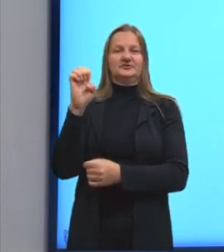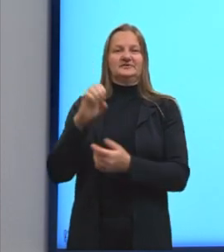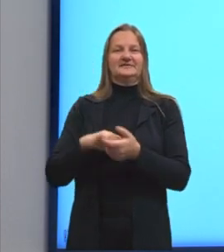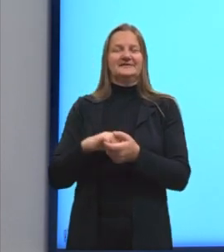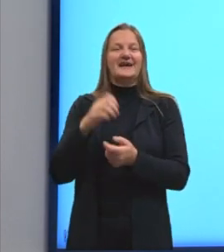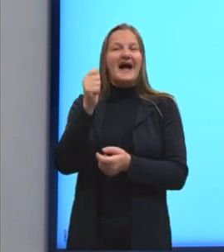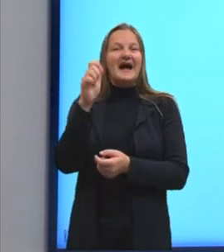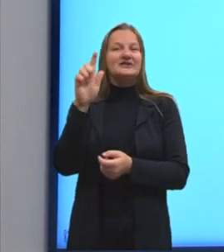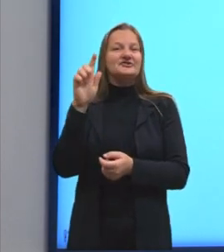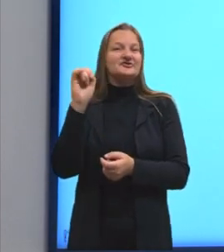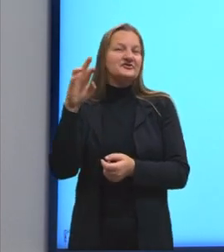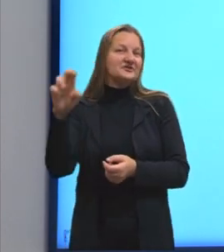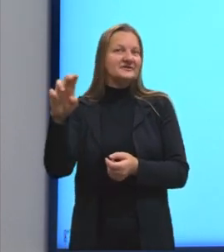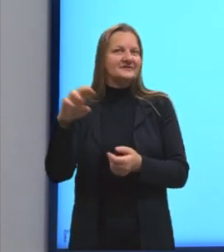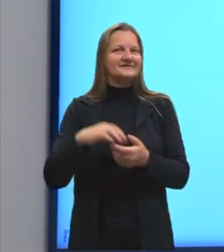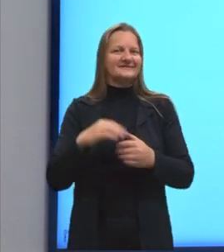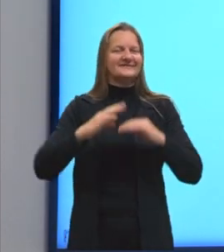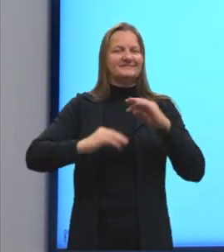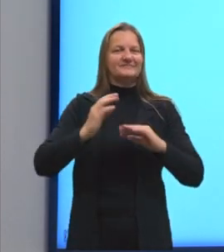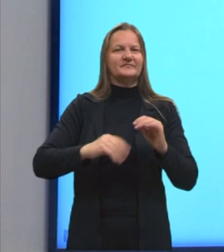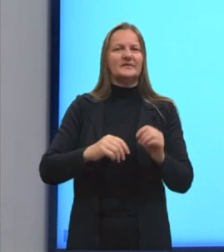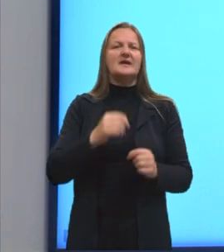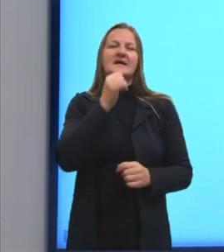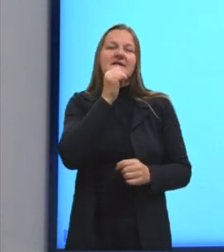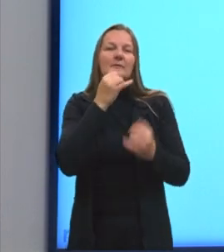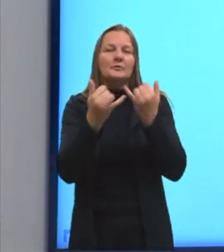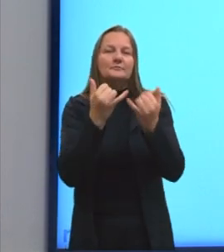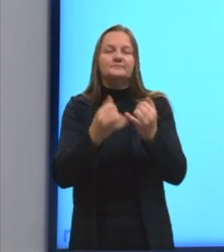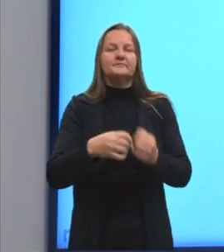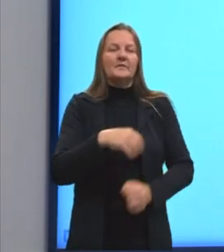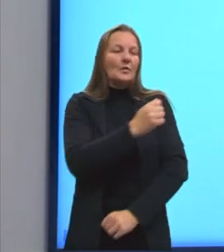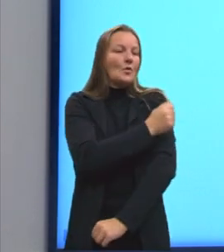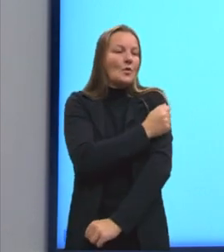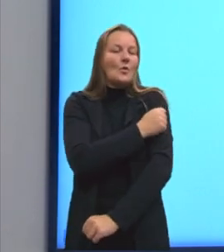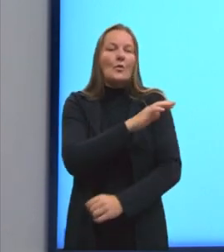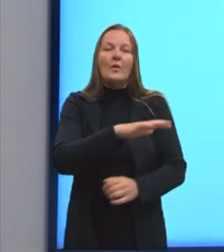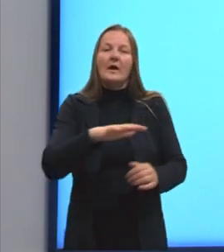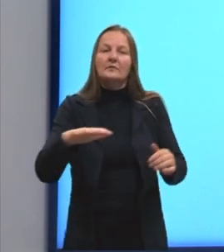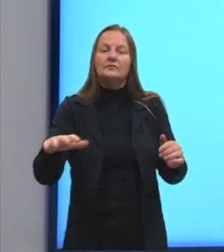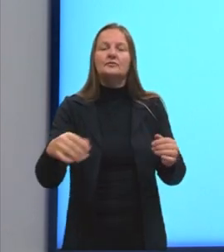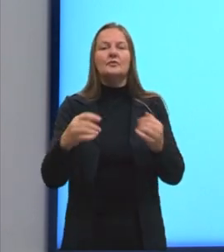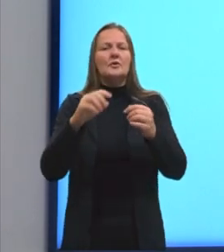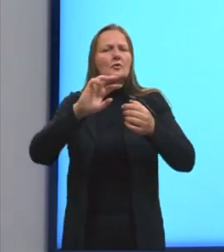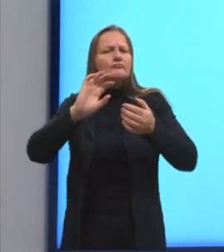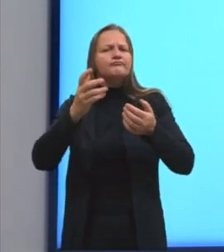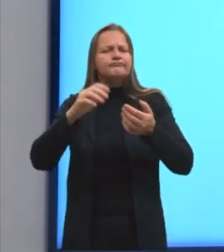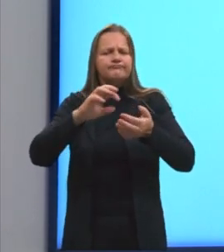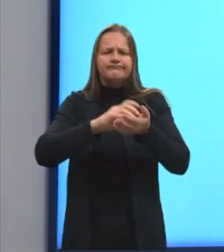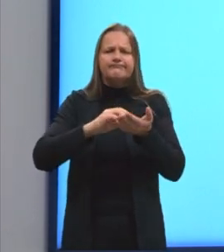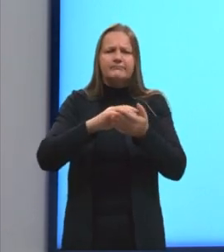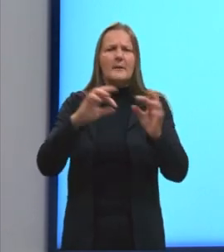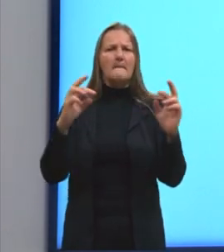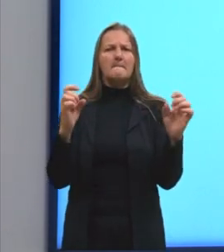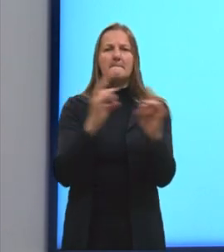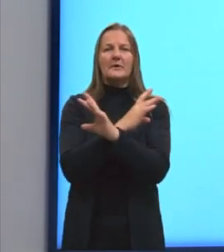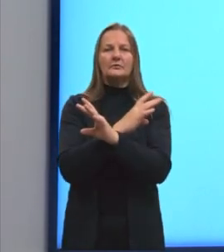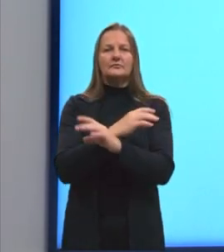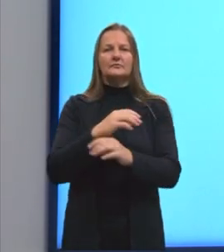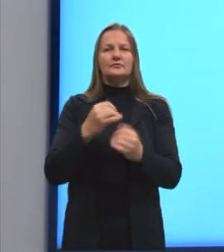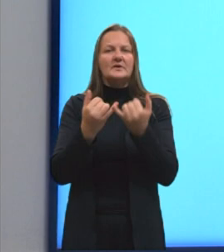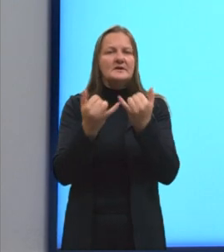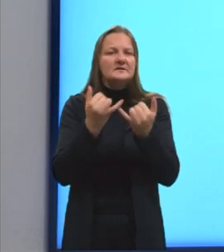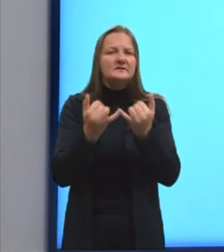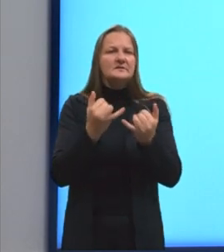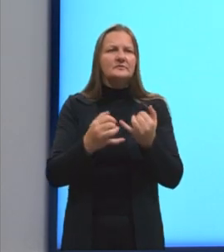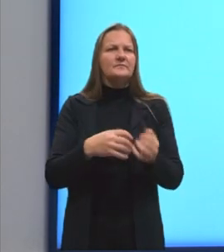Olhem ali o nosso exemplo. Os alunos resolveram os exercícios. Os alunos